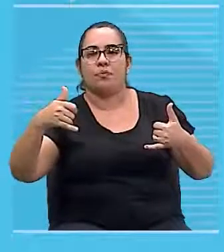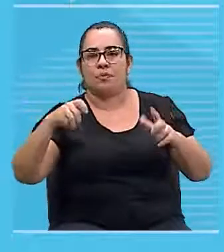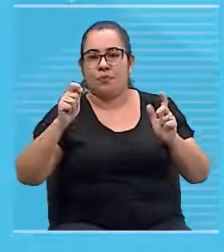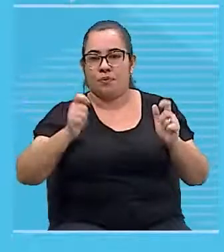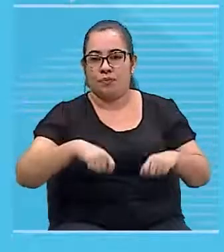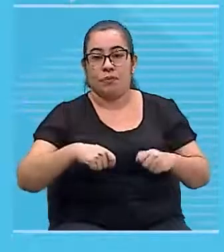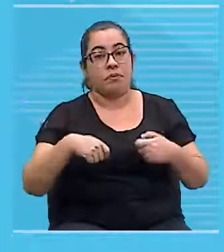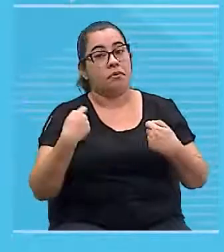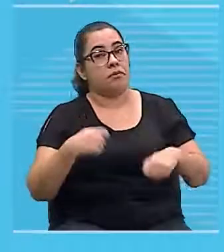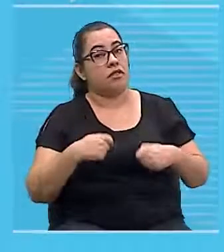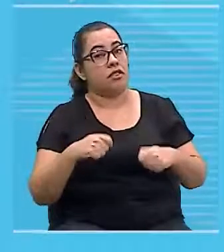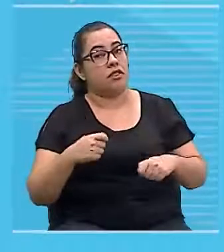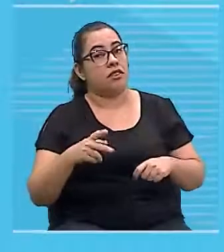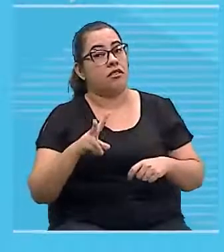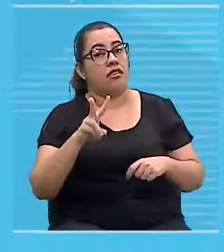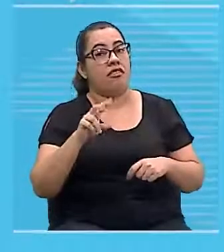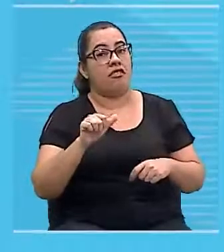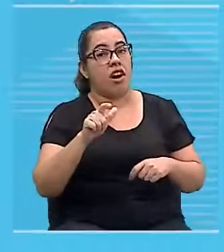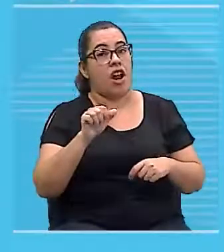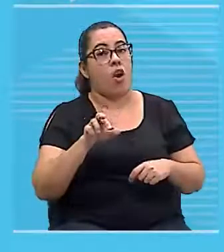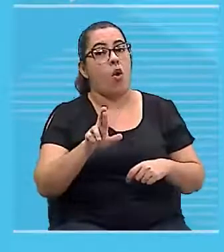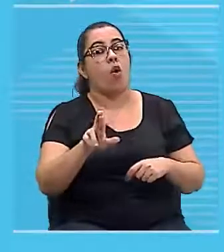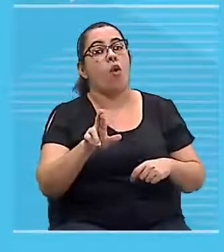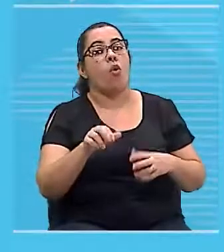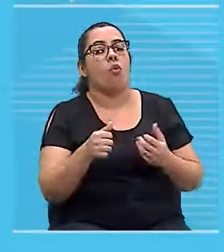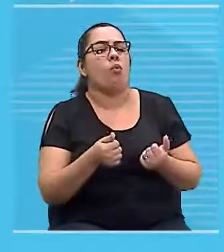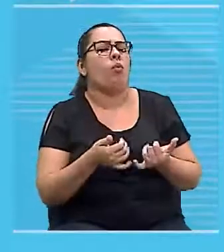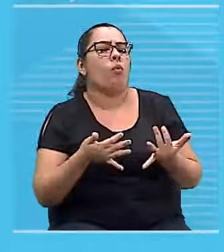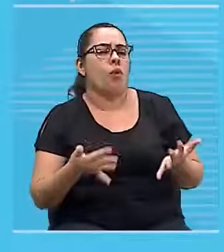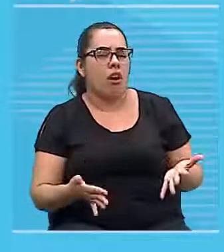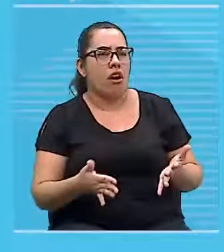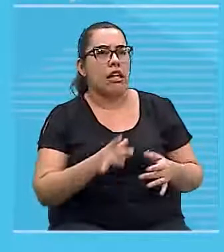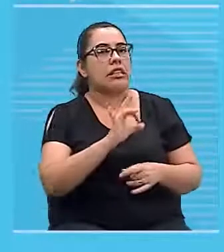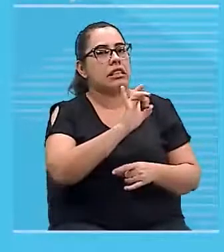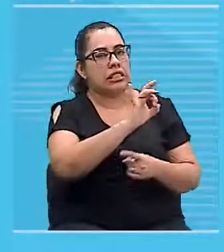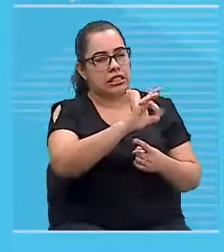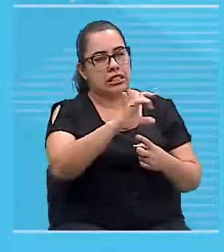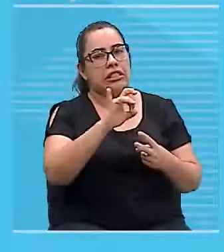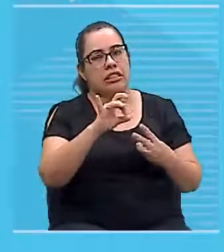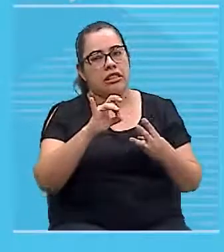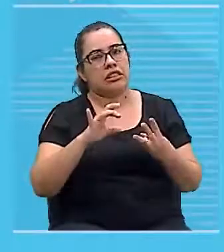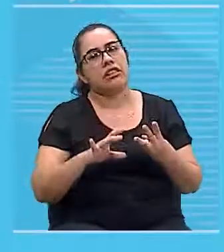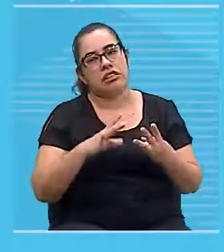dessa constante, que é uma constante. Cada meio tem a sua.